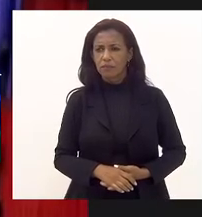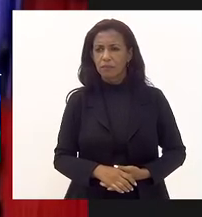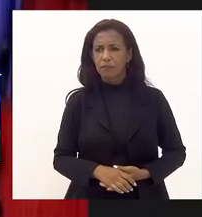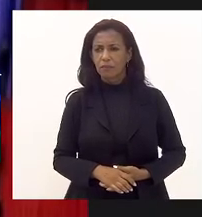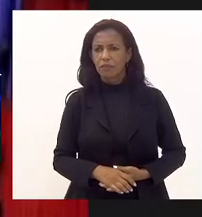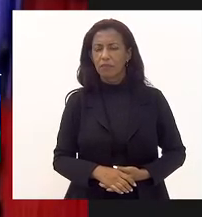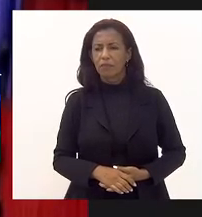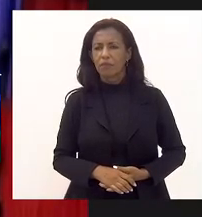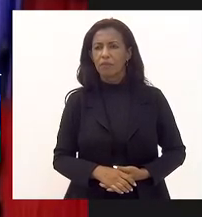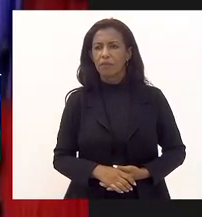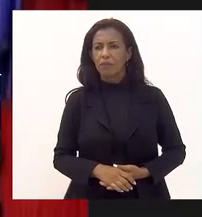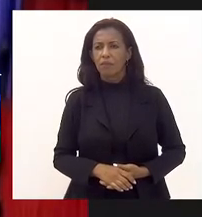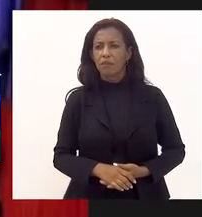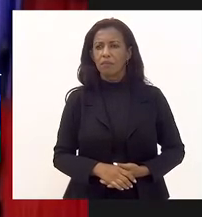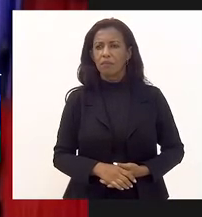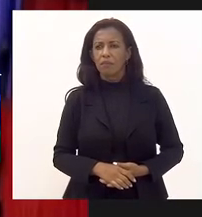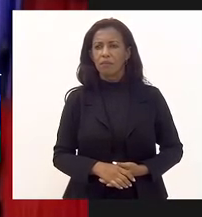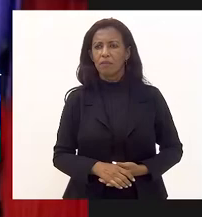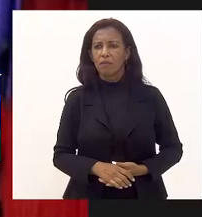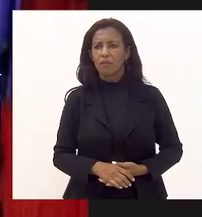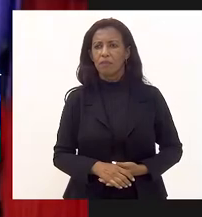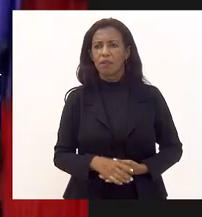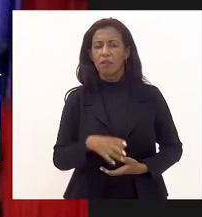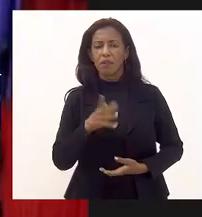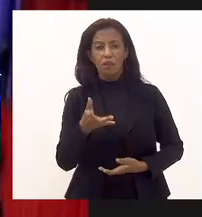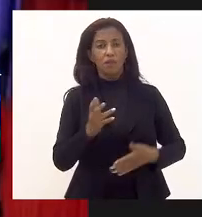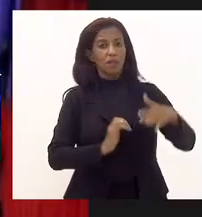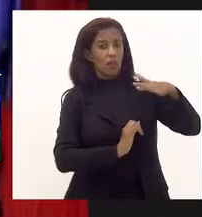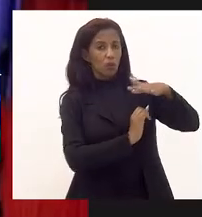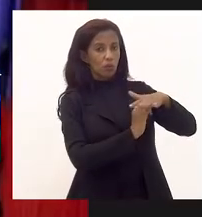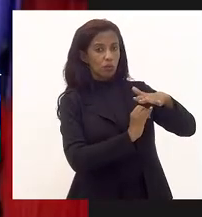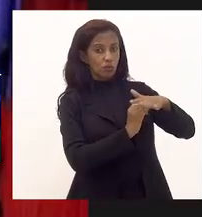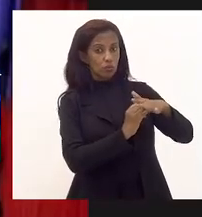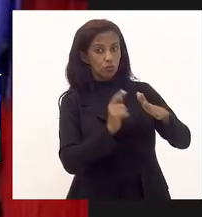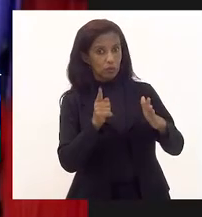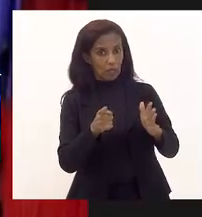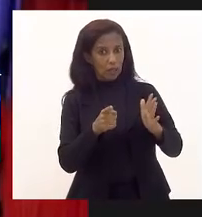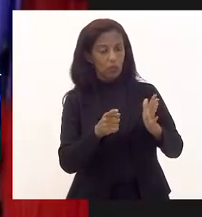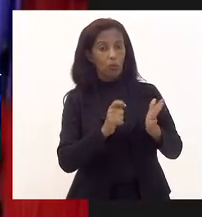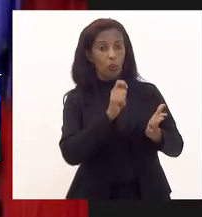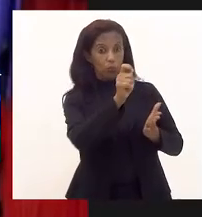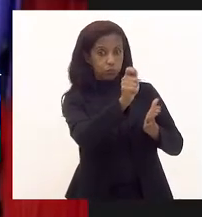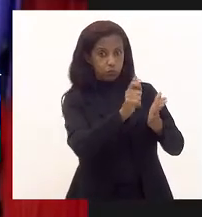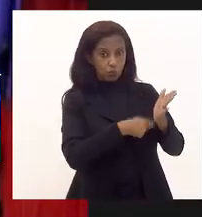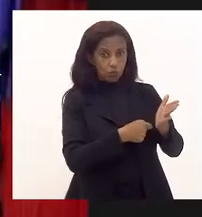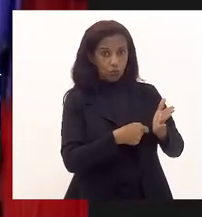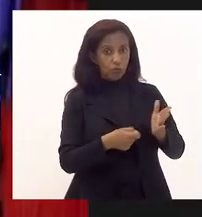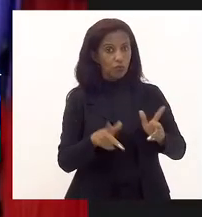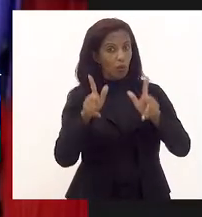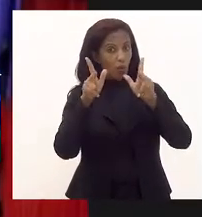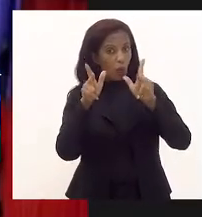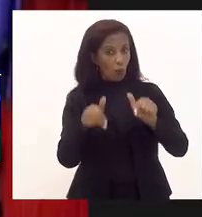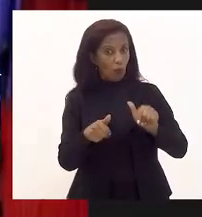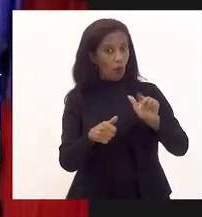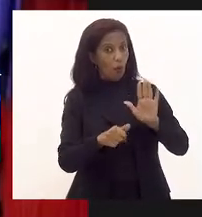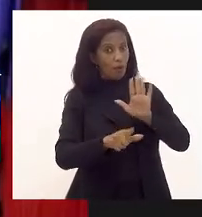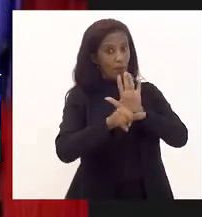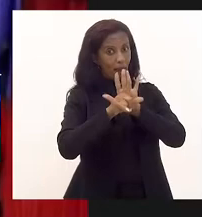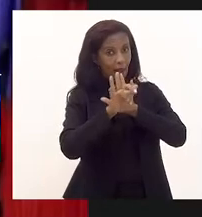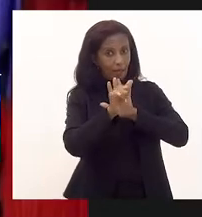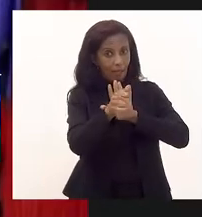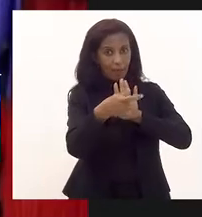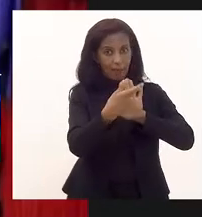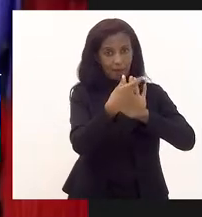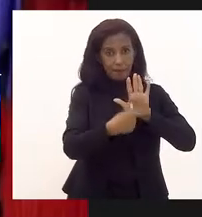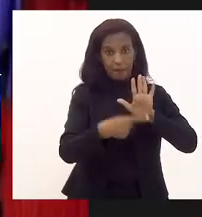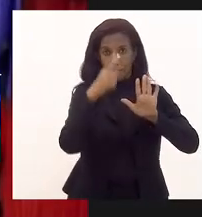Repito, deixa eu ver aqui que são... Obrigada. Fica o Instituto Vital Brasil notificado conforme o exposto na legislação vigente